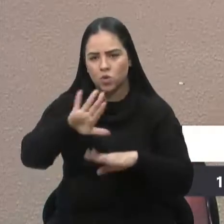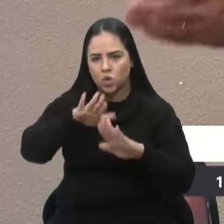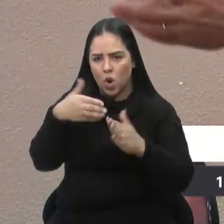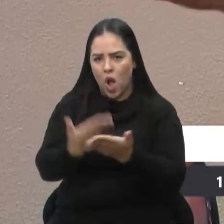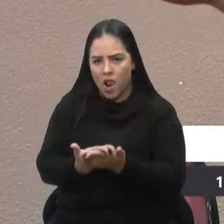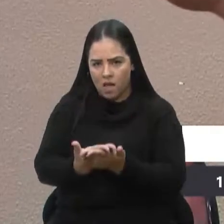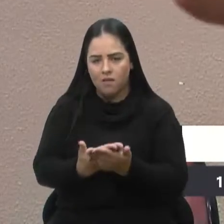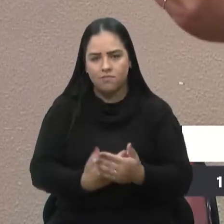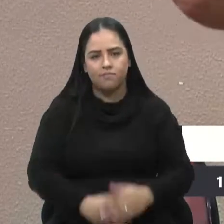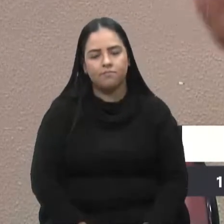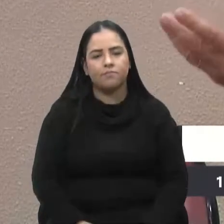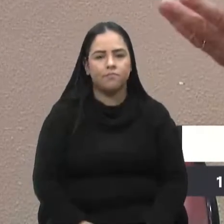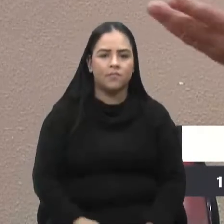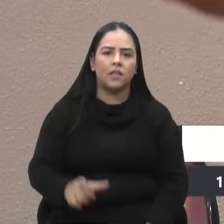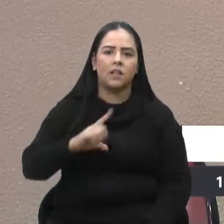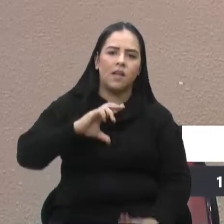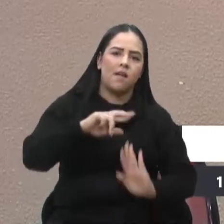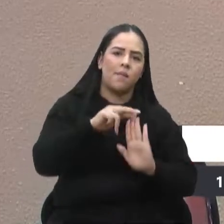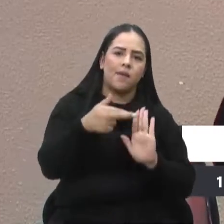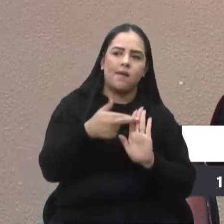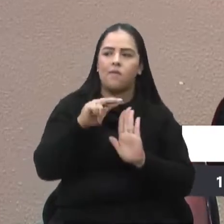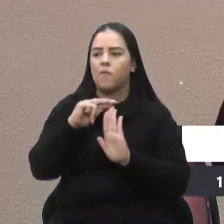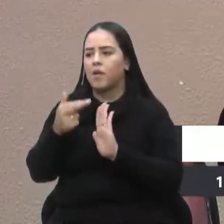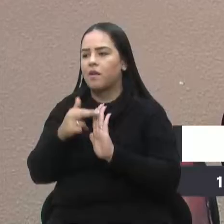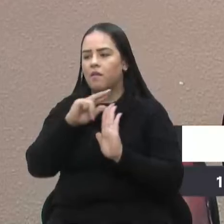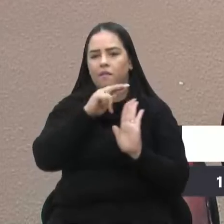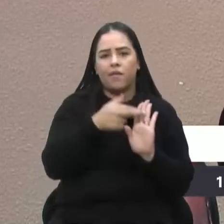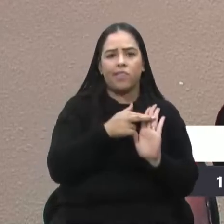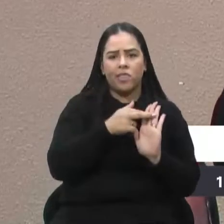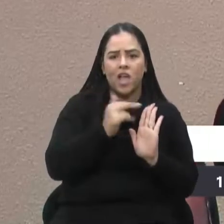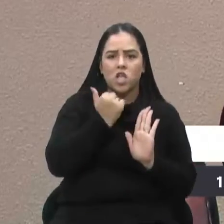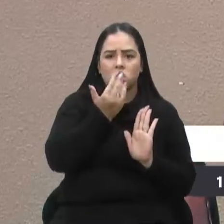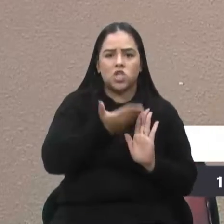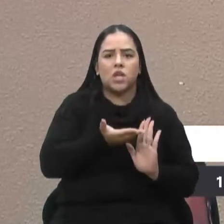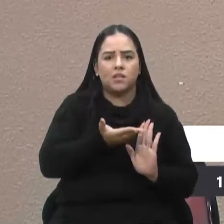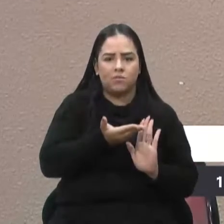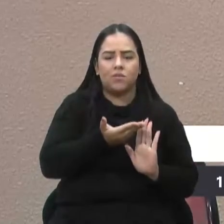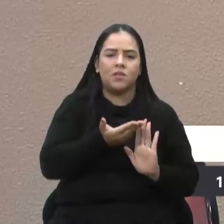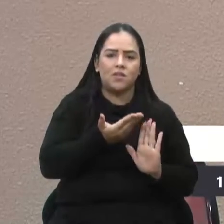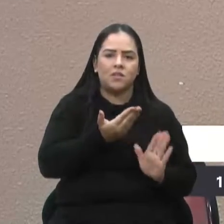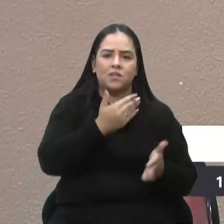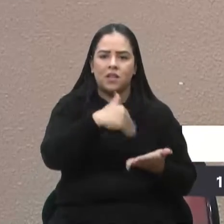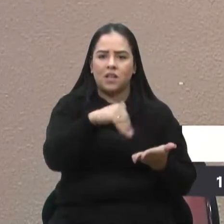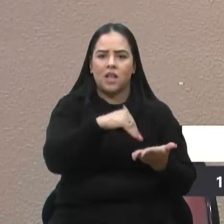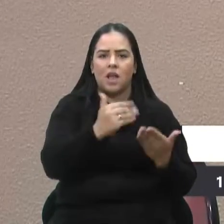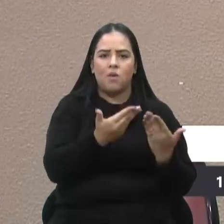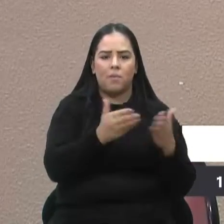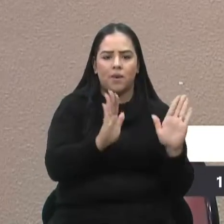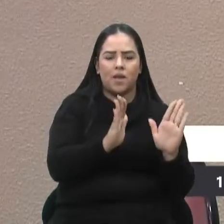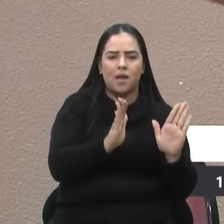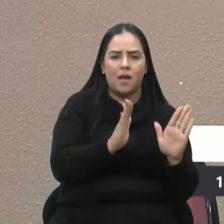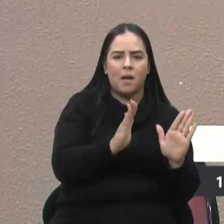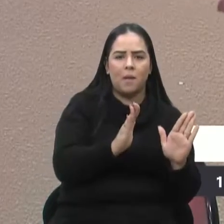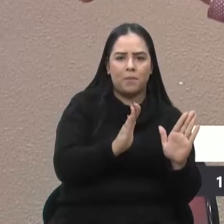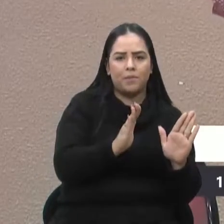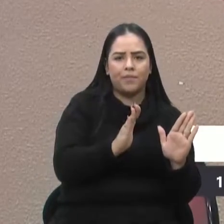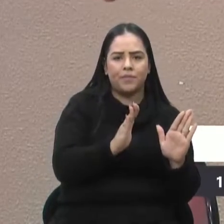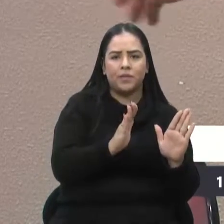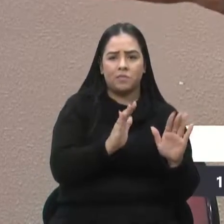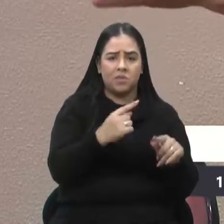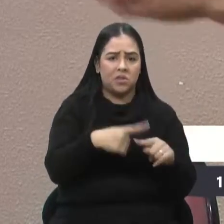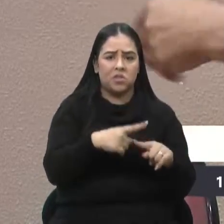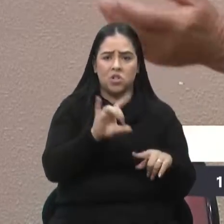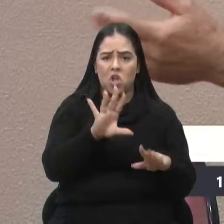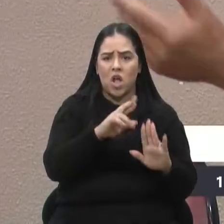Então, requerimento, requerimento... Então não adianta o secretário abrir as portas. Vamos só a base de requerimento. Contrata duas, três pessoas lá dentro.